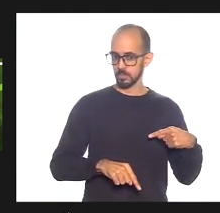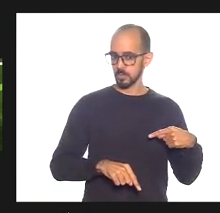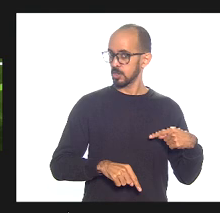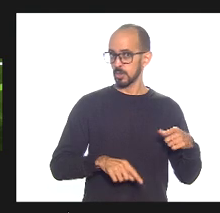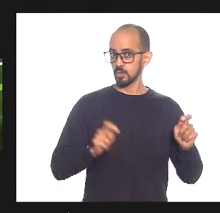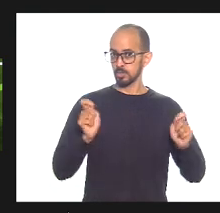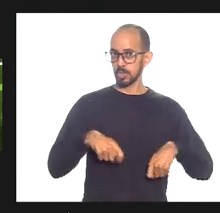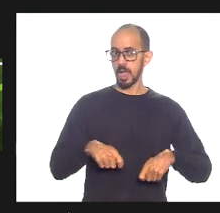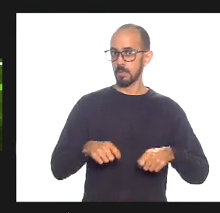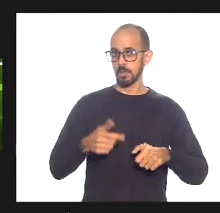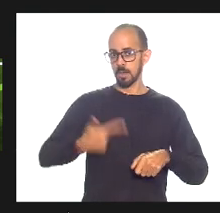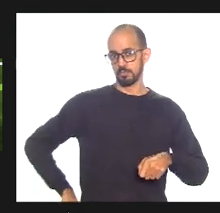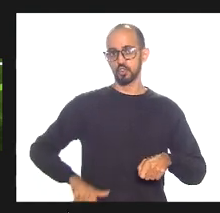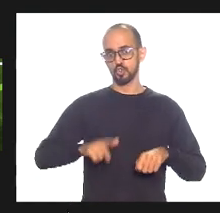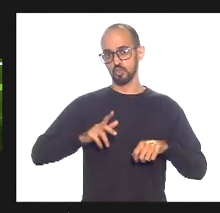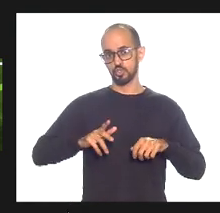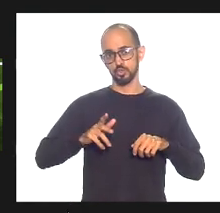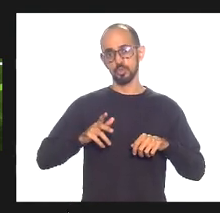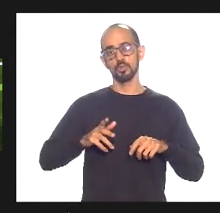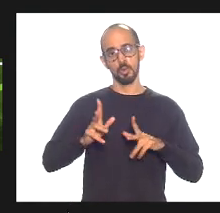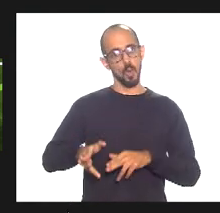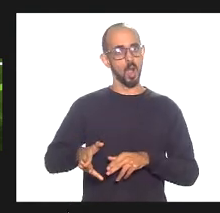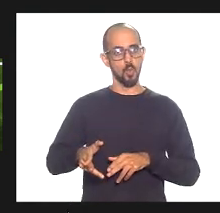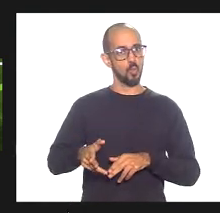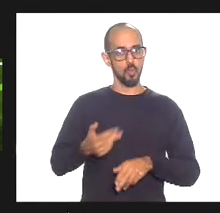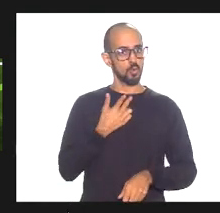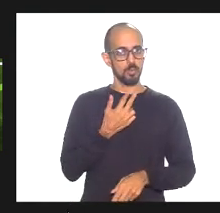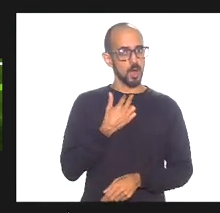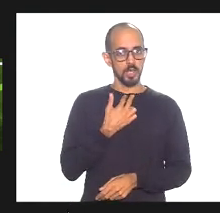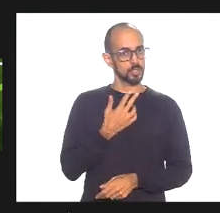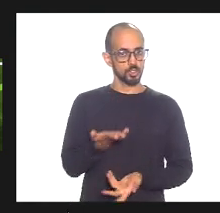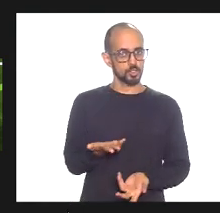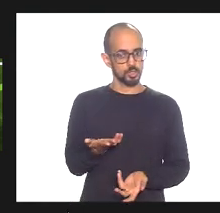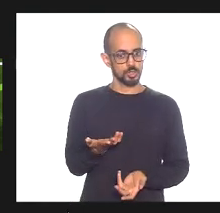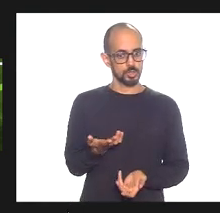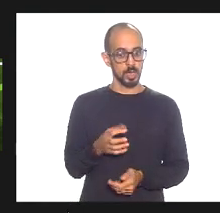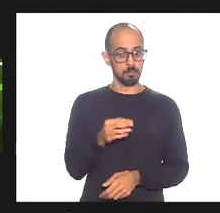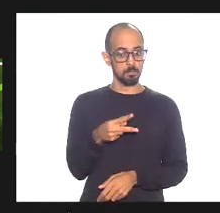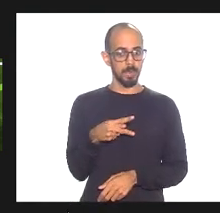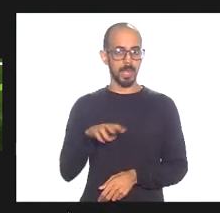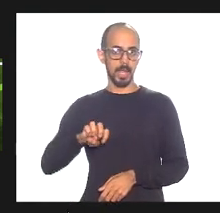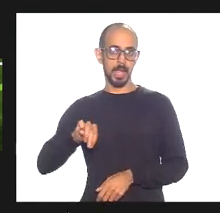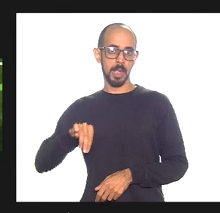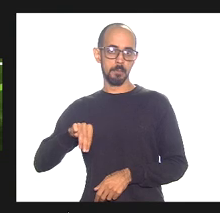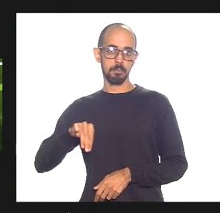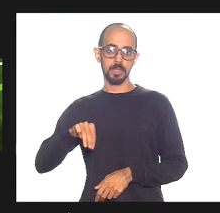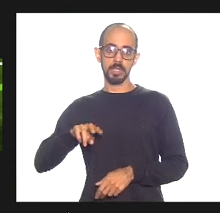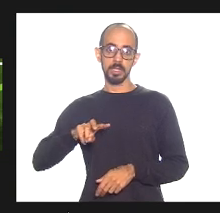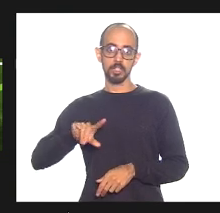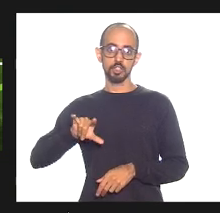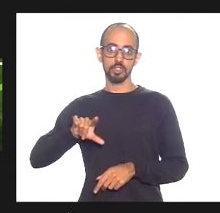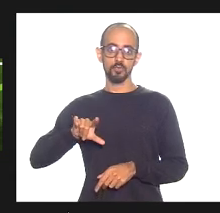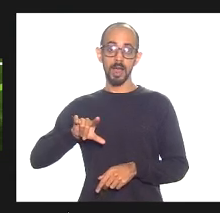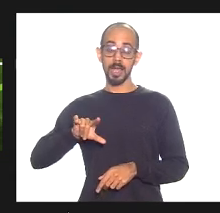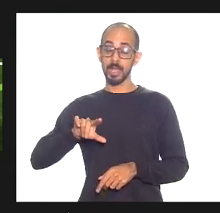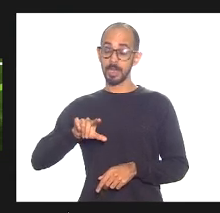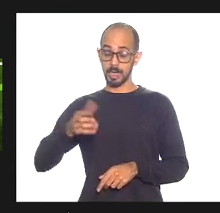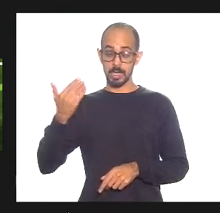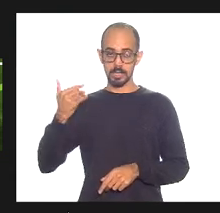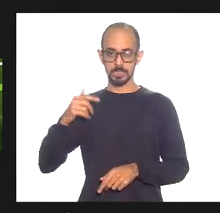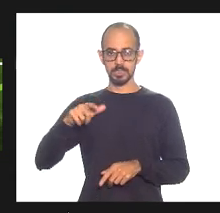de novo por exemplo na PM reduziria a tropa pela metade é claro que o regime é um problema porque ele traz